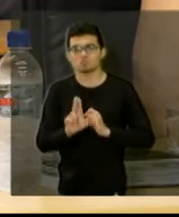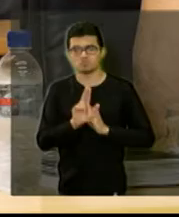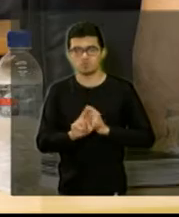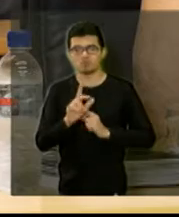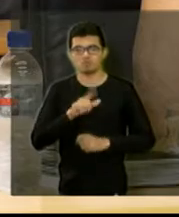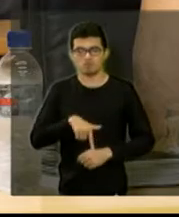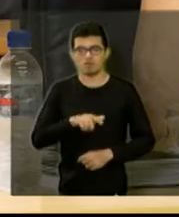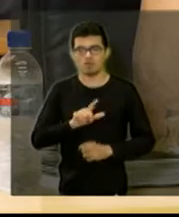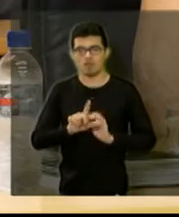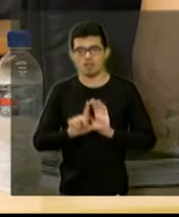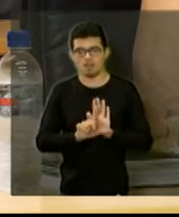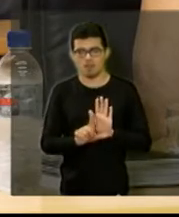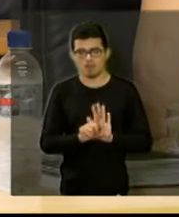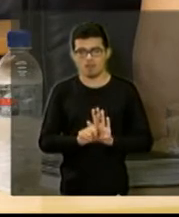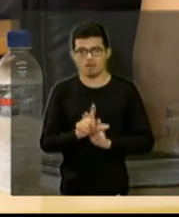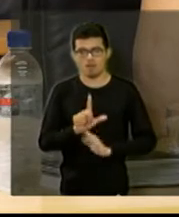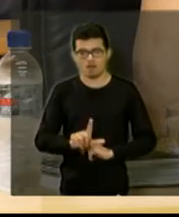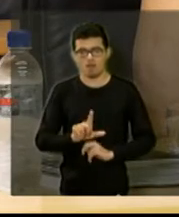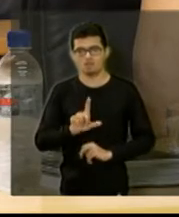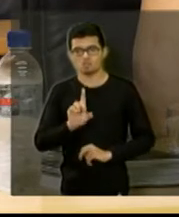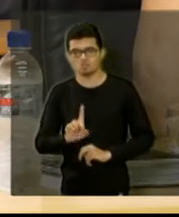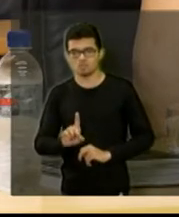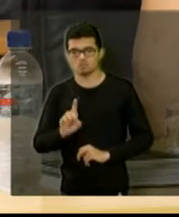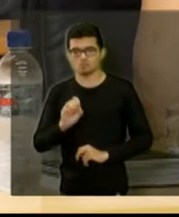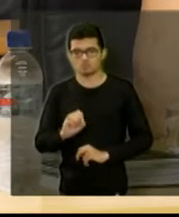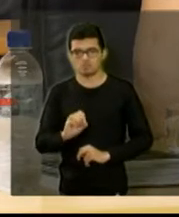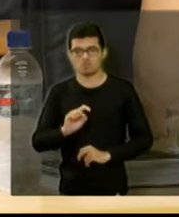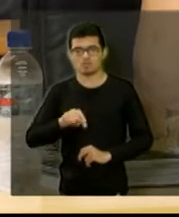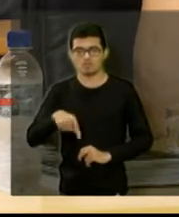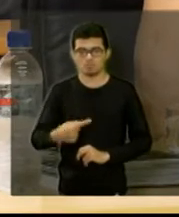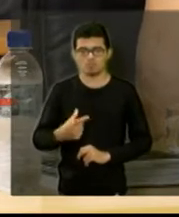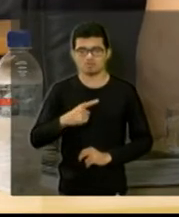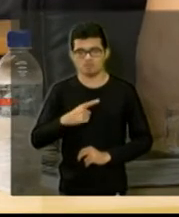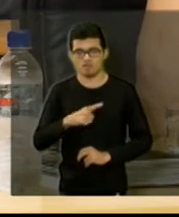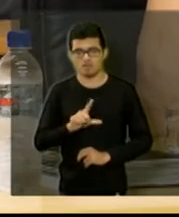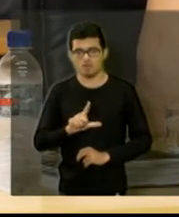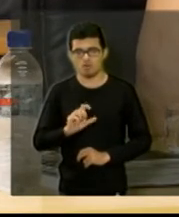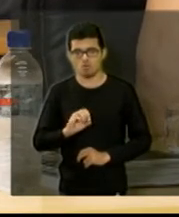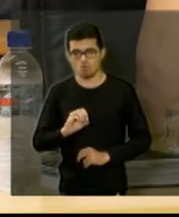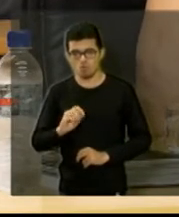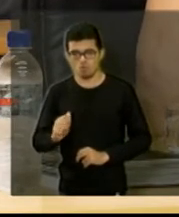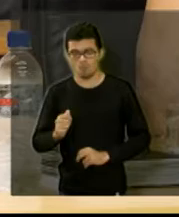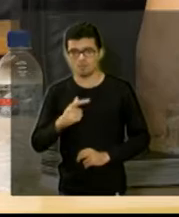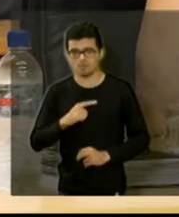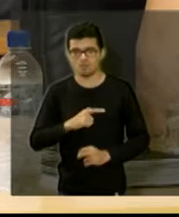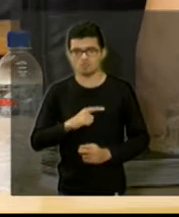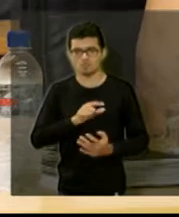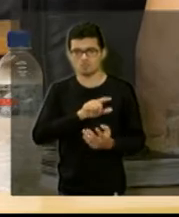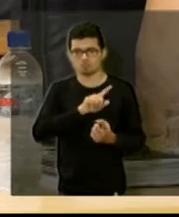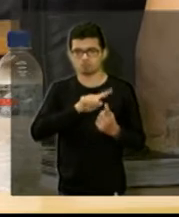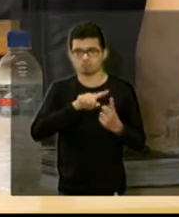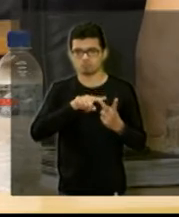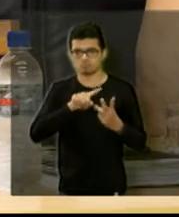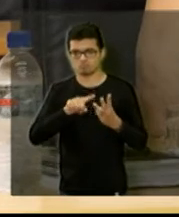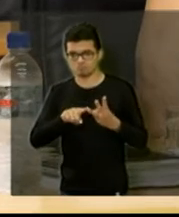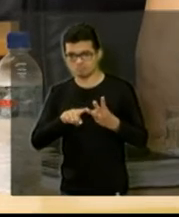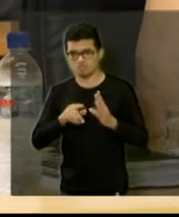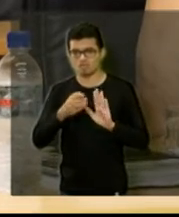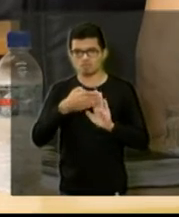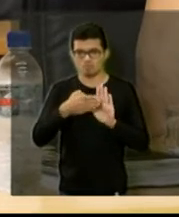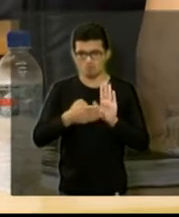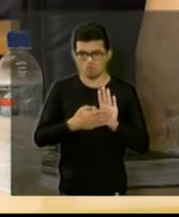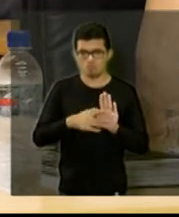orçamentárias. E depois aí vem a lua, que é o que nós estamos vendo agora. Então na realidade são três propostas que acabam sendo